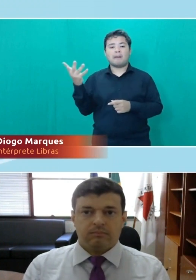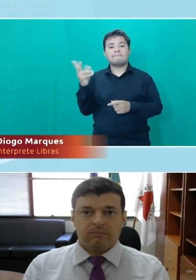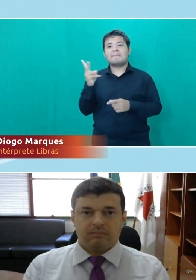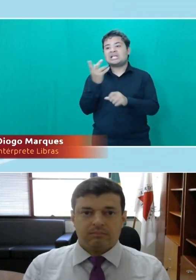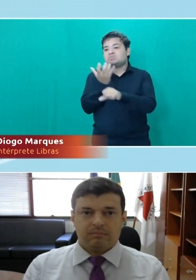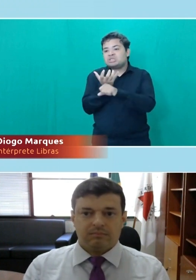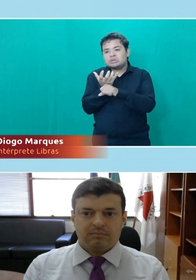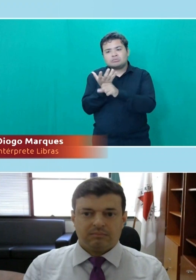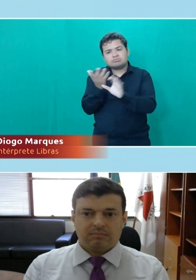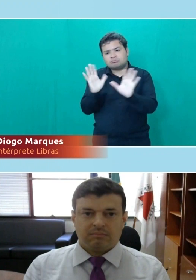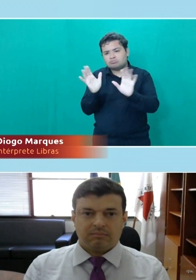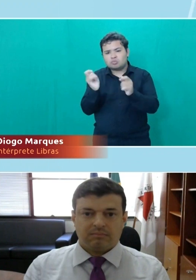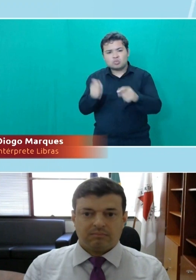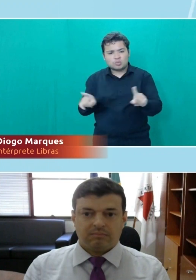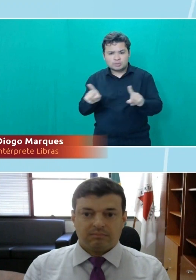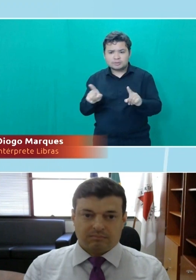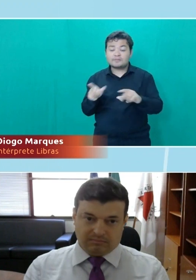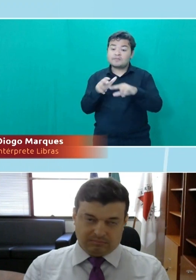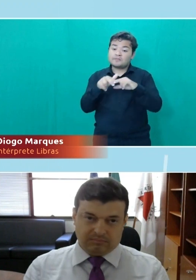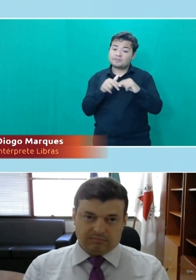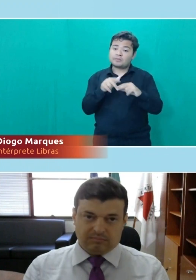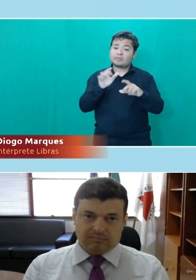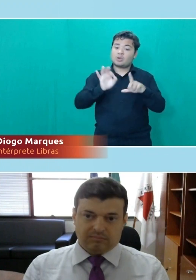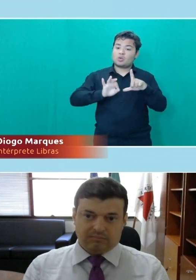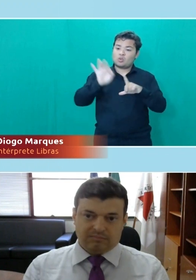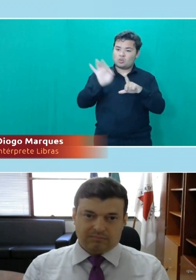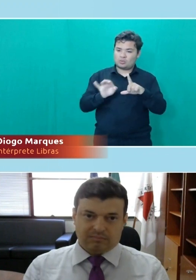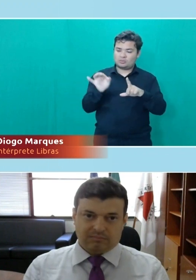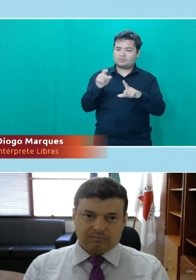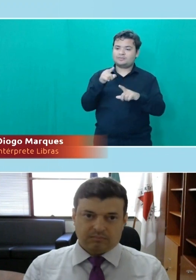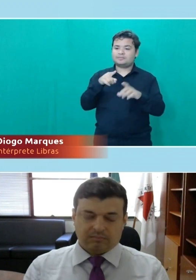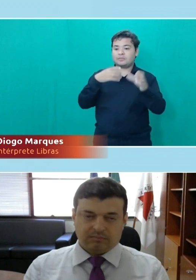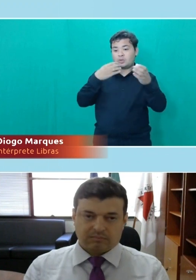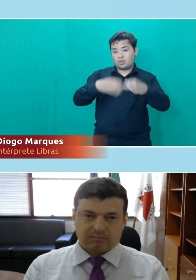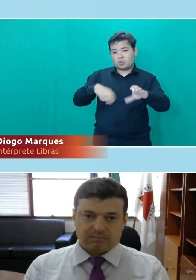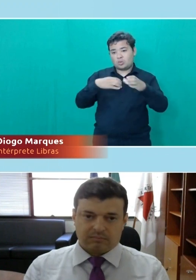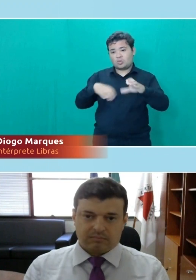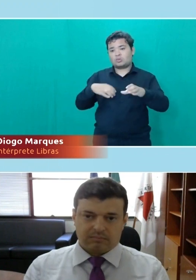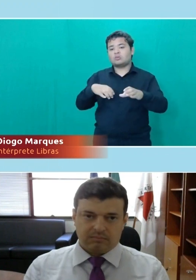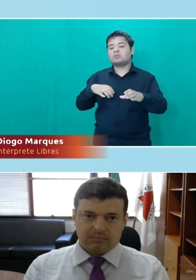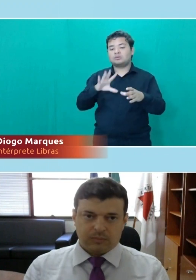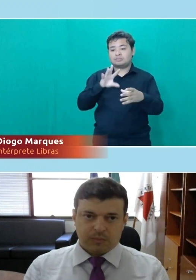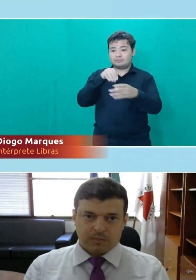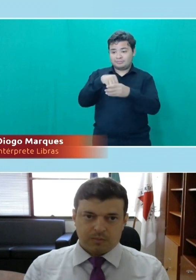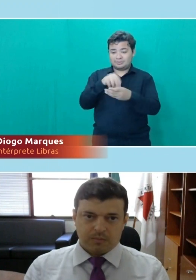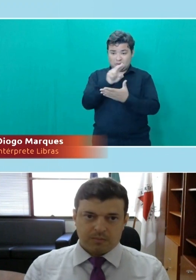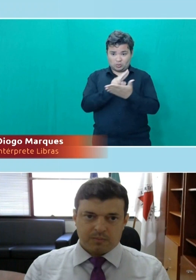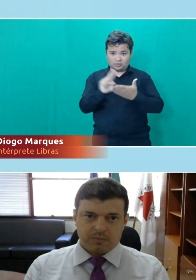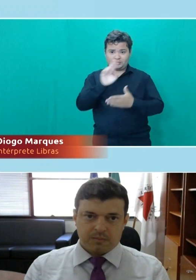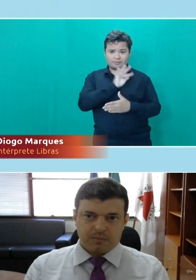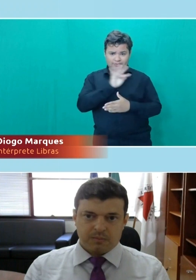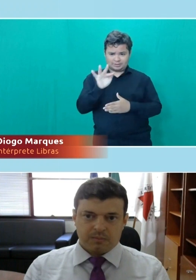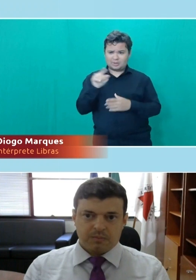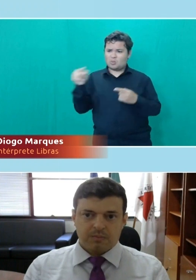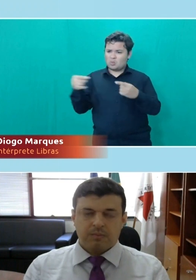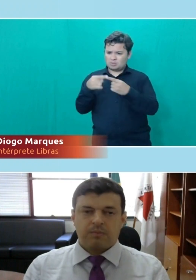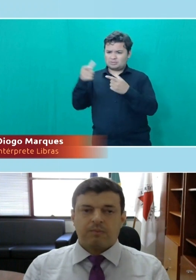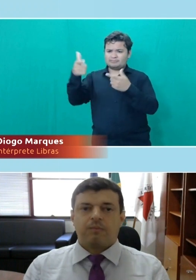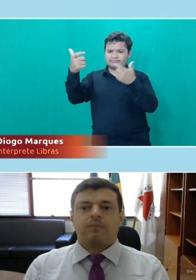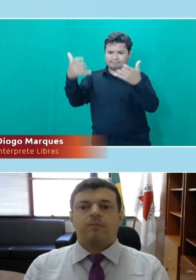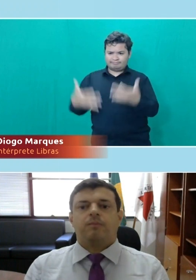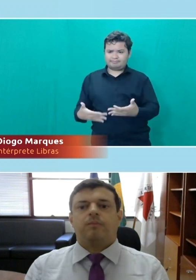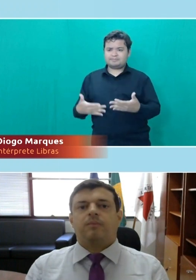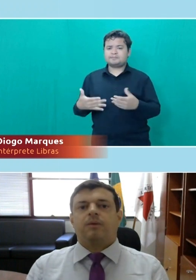Então, nesse caso, as cotas para os concursos, para professor nas universidades federais, se encaixam no que o senhor disse. É